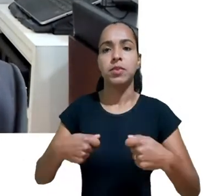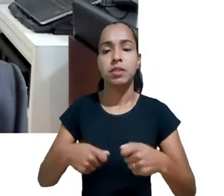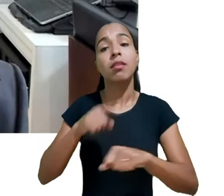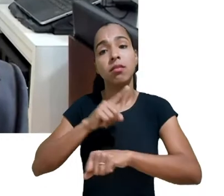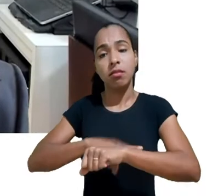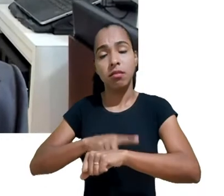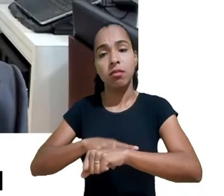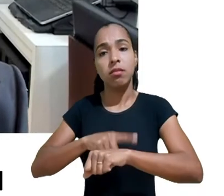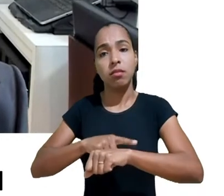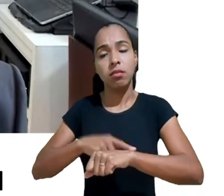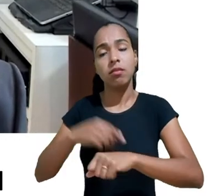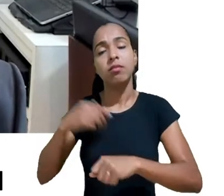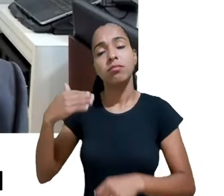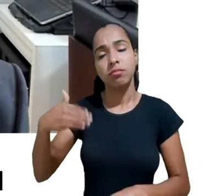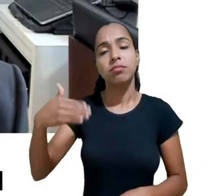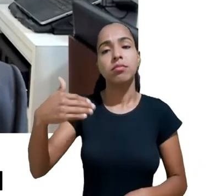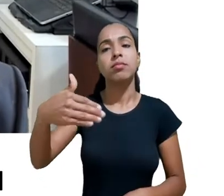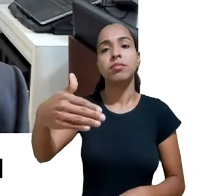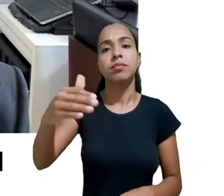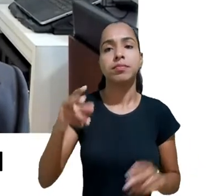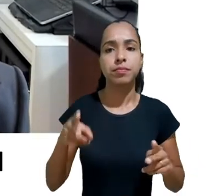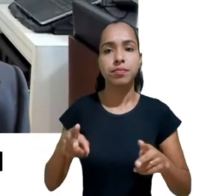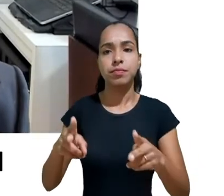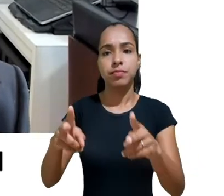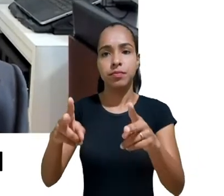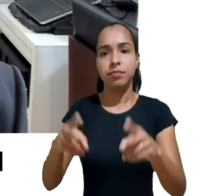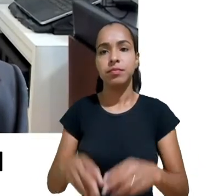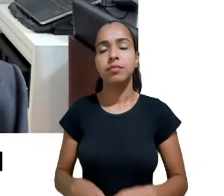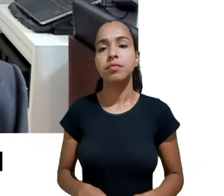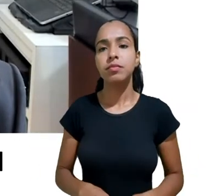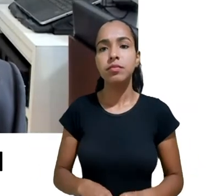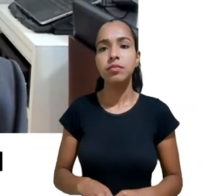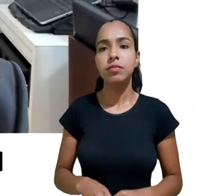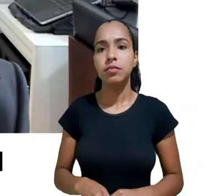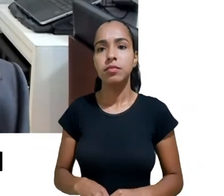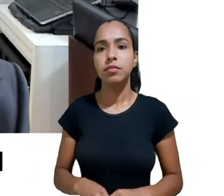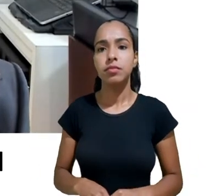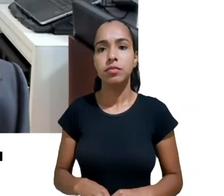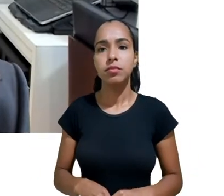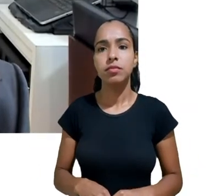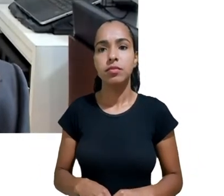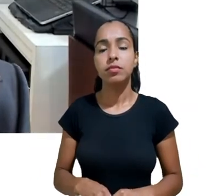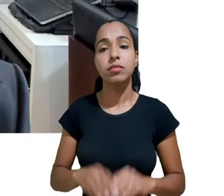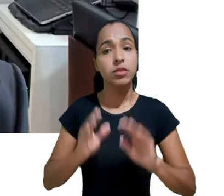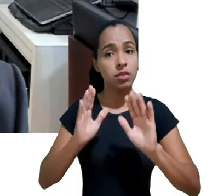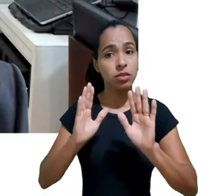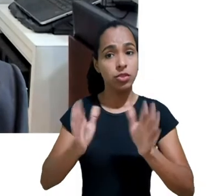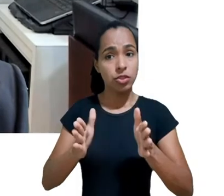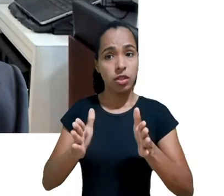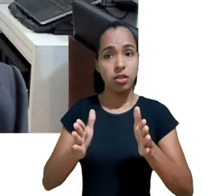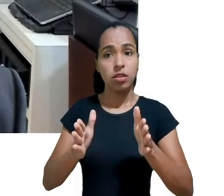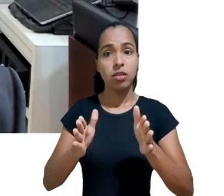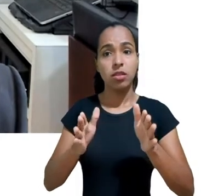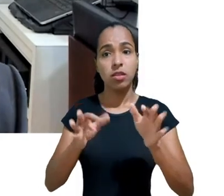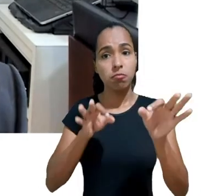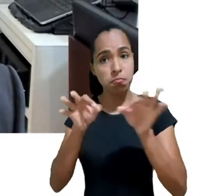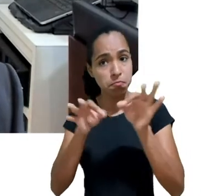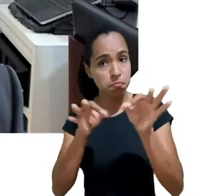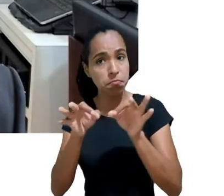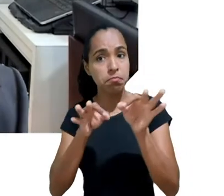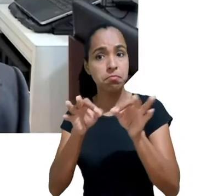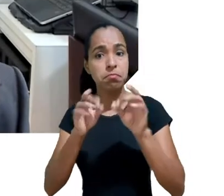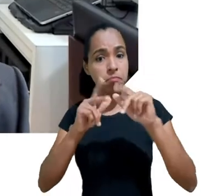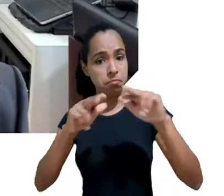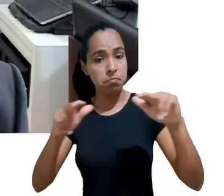questão a regulação a gente já tem aí ela já está aposta mas a gente precisa também trazer